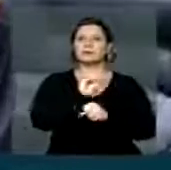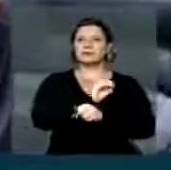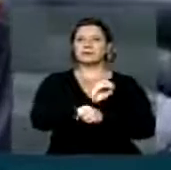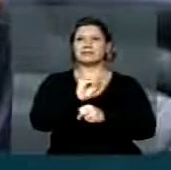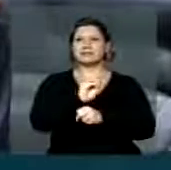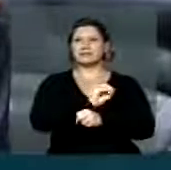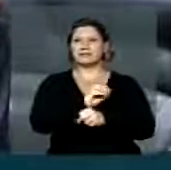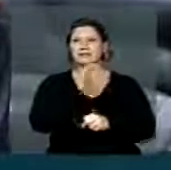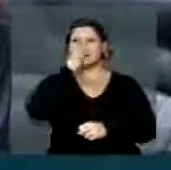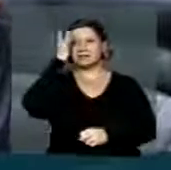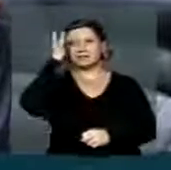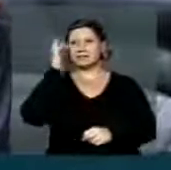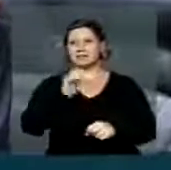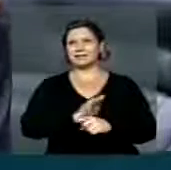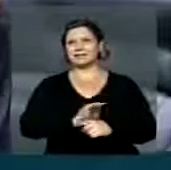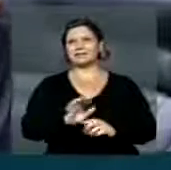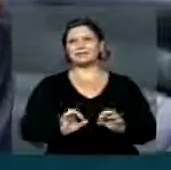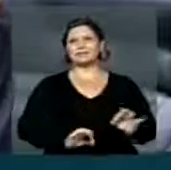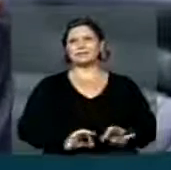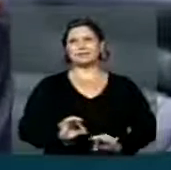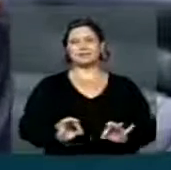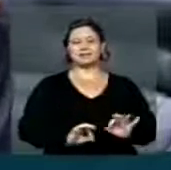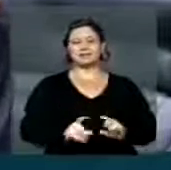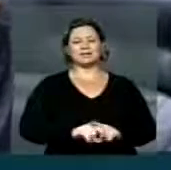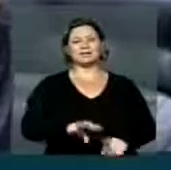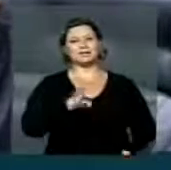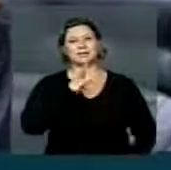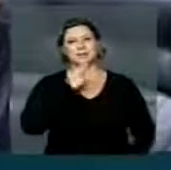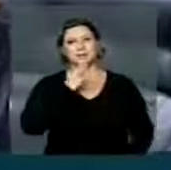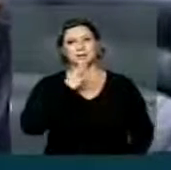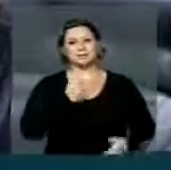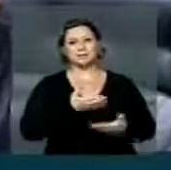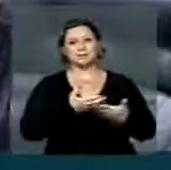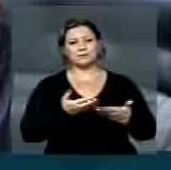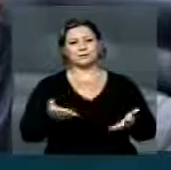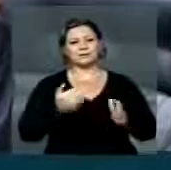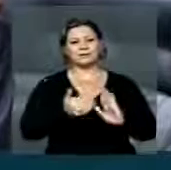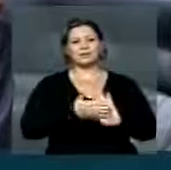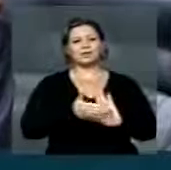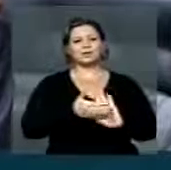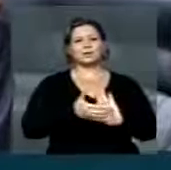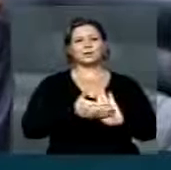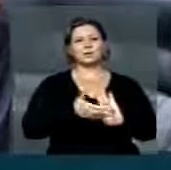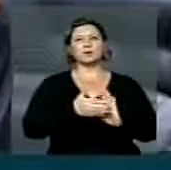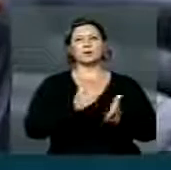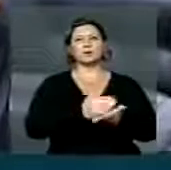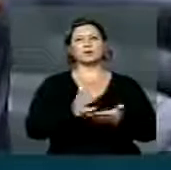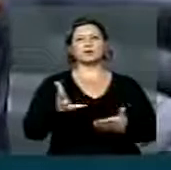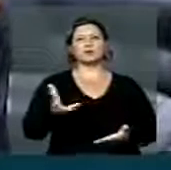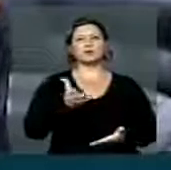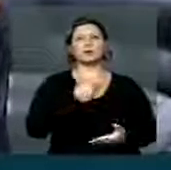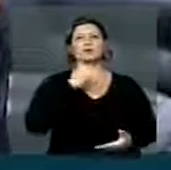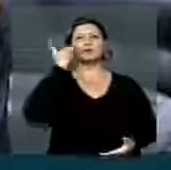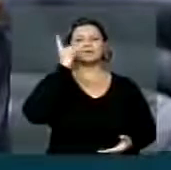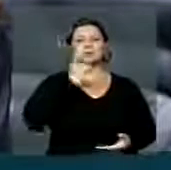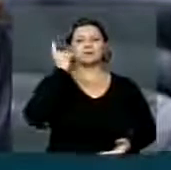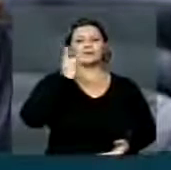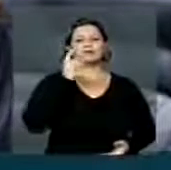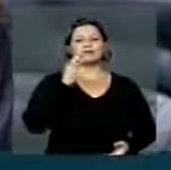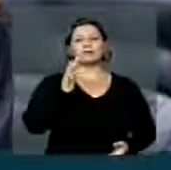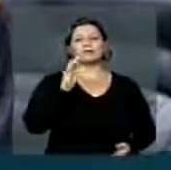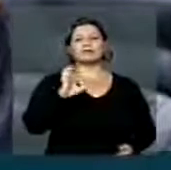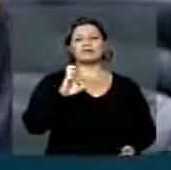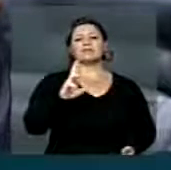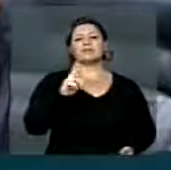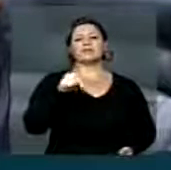Eu quero ainda fazer aqui o reconhecimento e aplaudir a iniciativa do deputado estadual Fernando